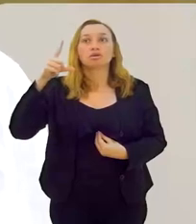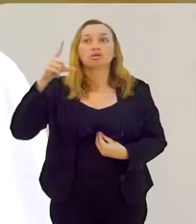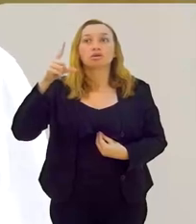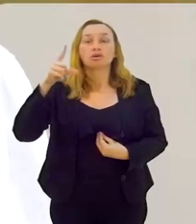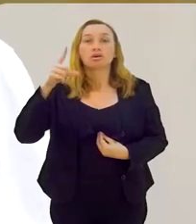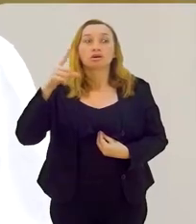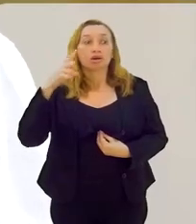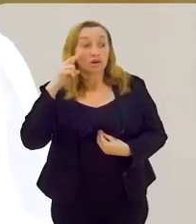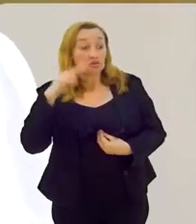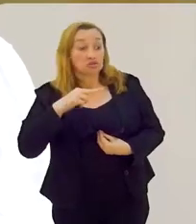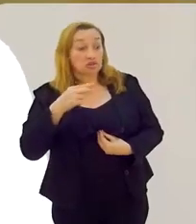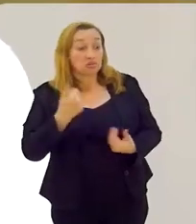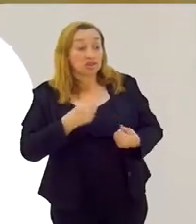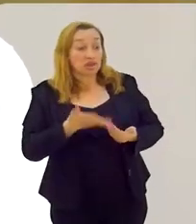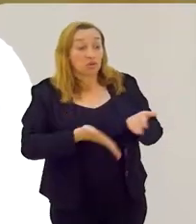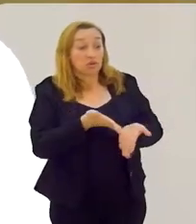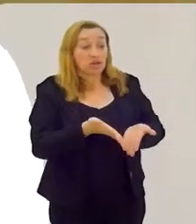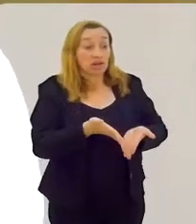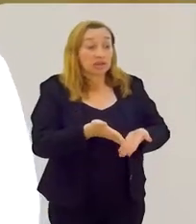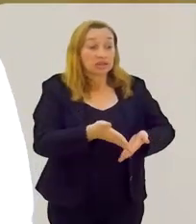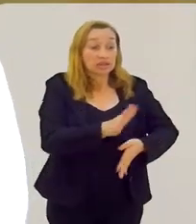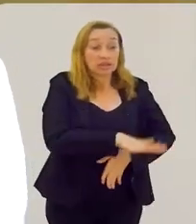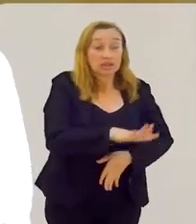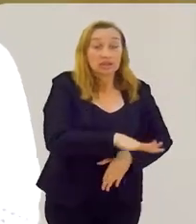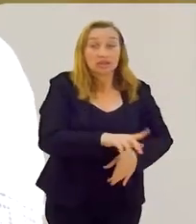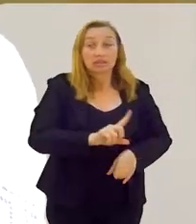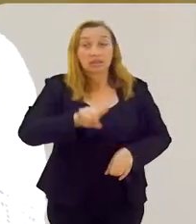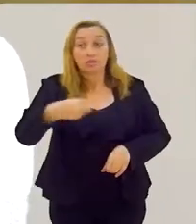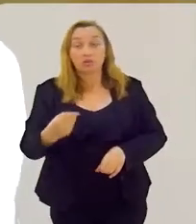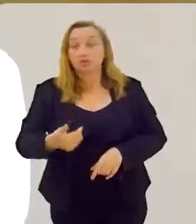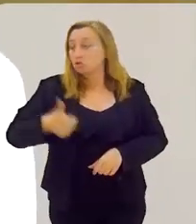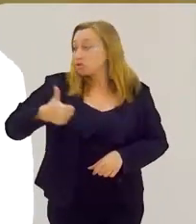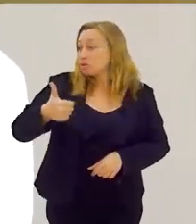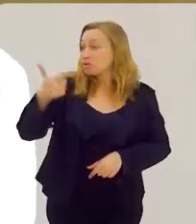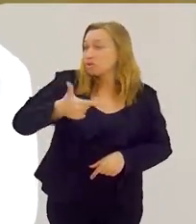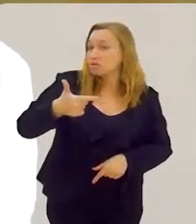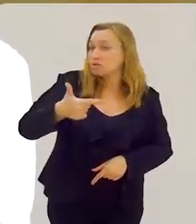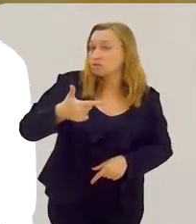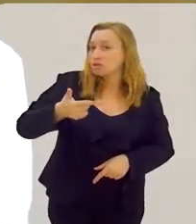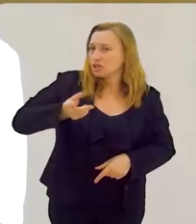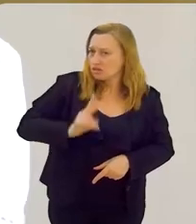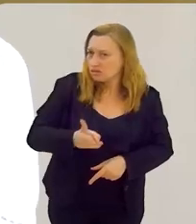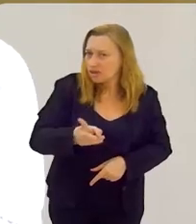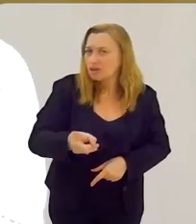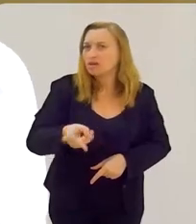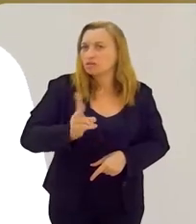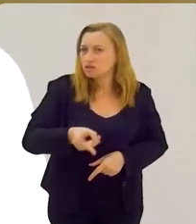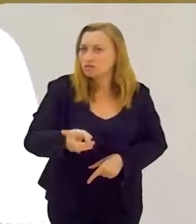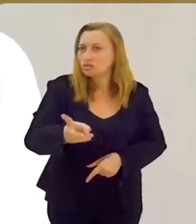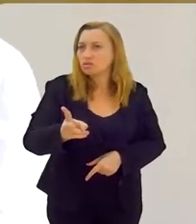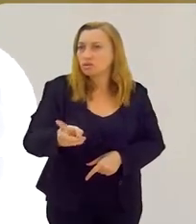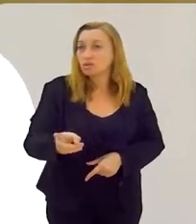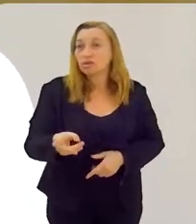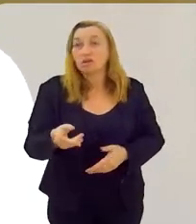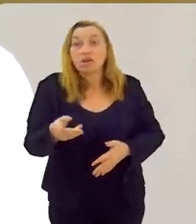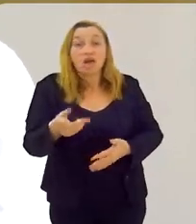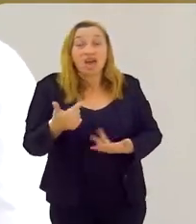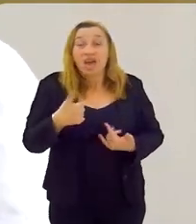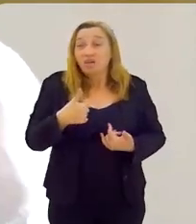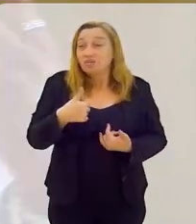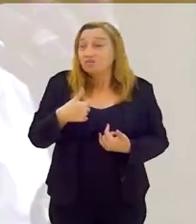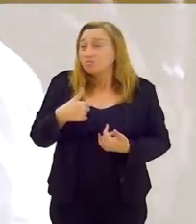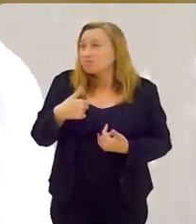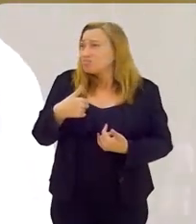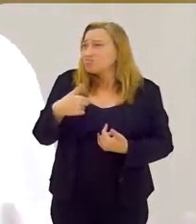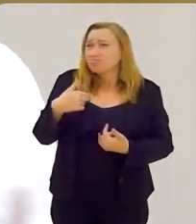eu ia ter que cuidar do menino. E daí foi o primeiro, aí depois veio o segundo, aí foi quando vem. E eu aviso, gente, eu não